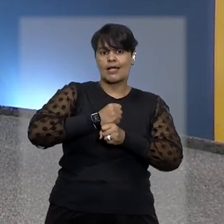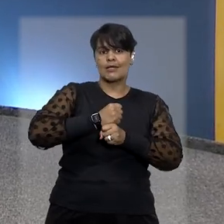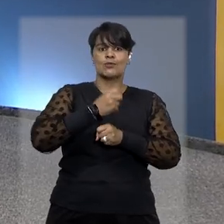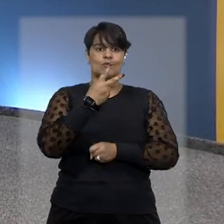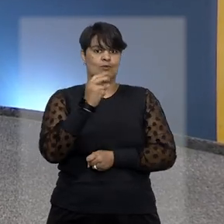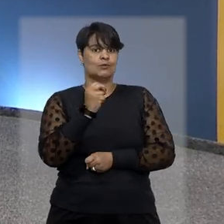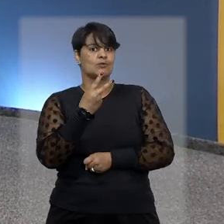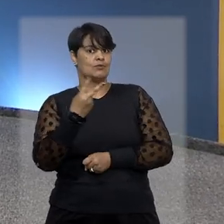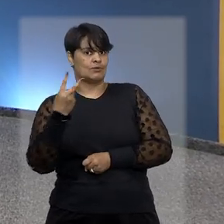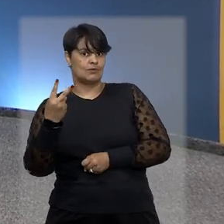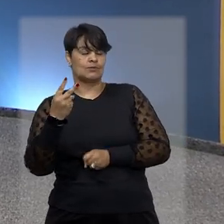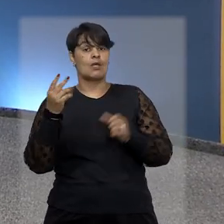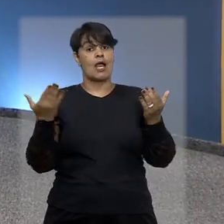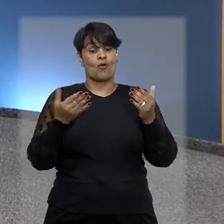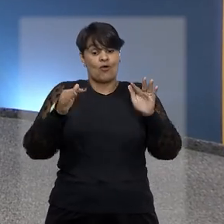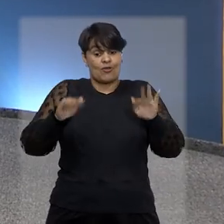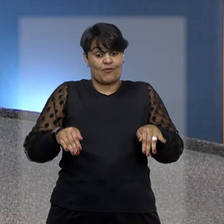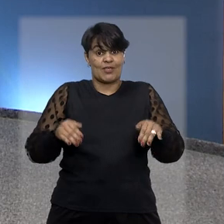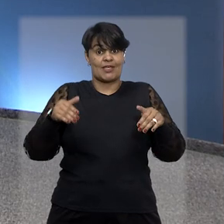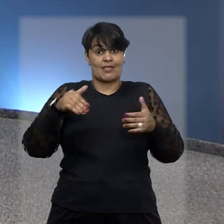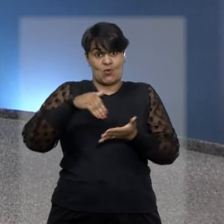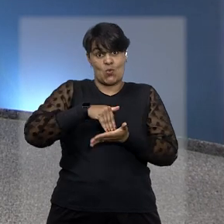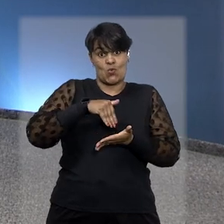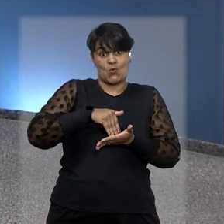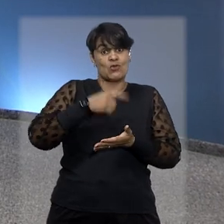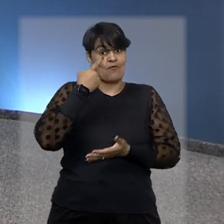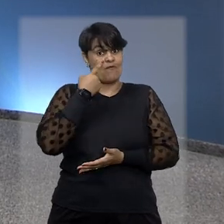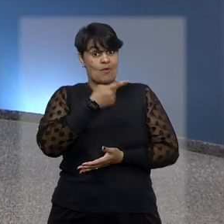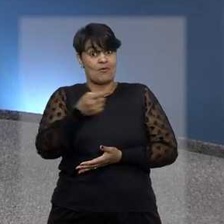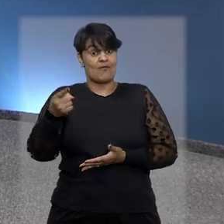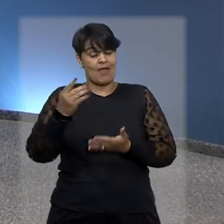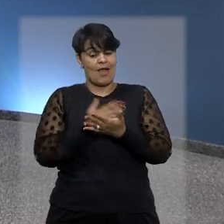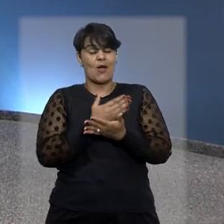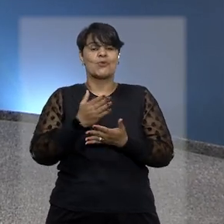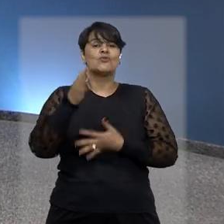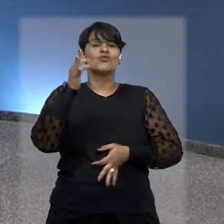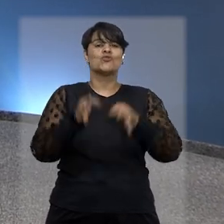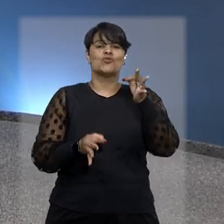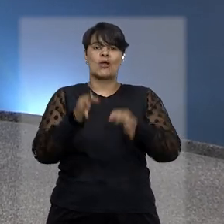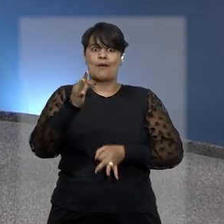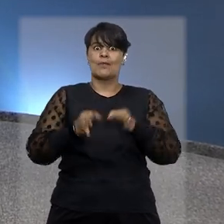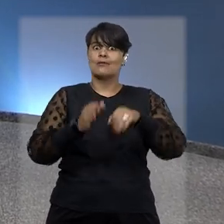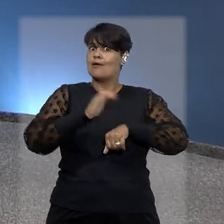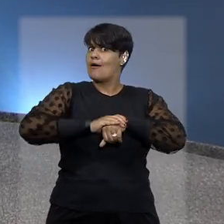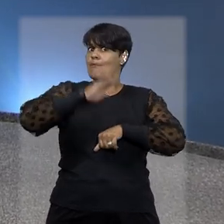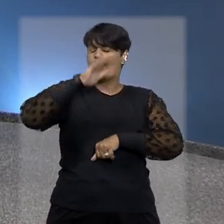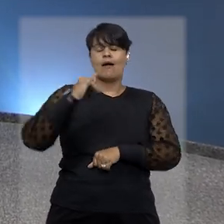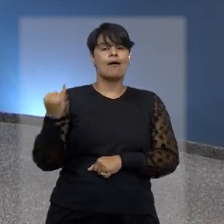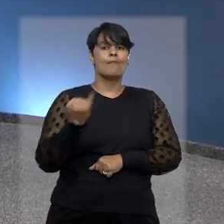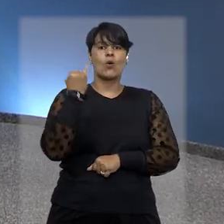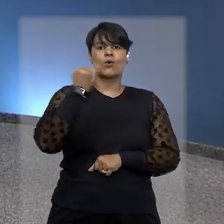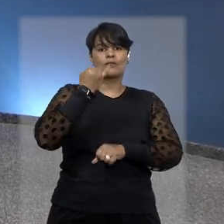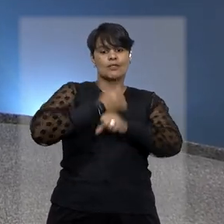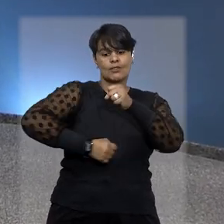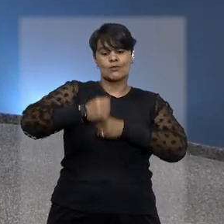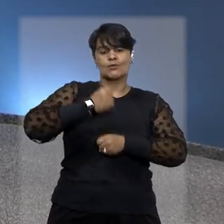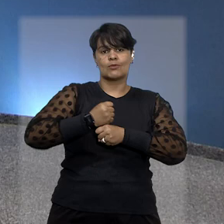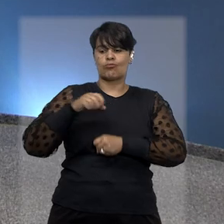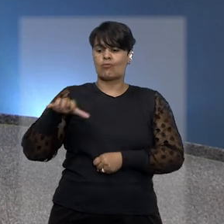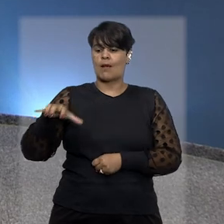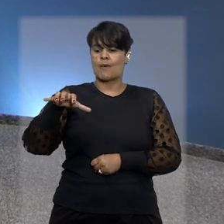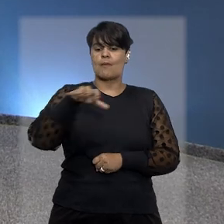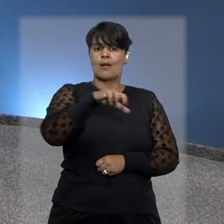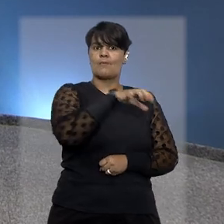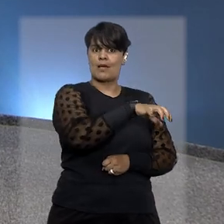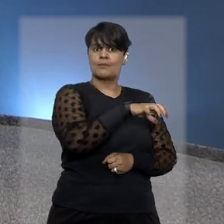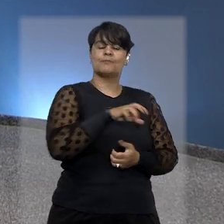Nesta última edição de retrospectiva, você confere alguns dos julgamentos mais relevantes do ano nos órgãos